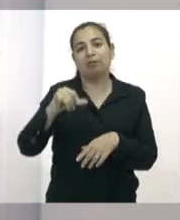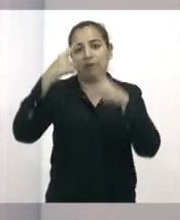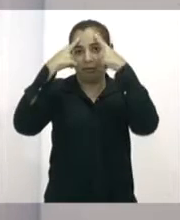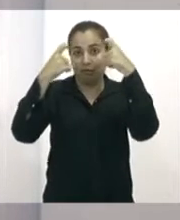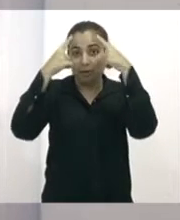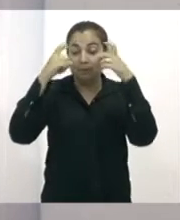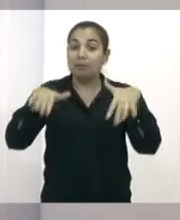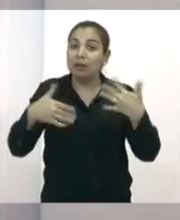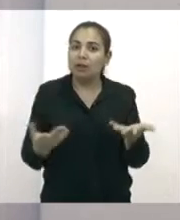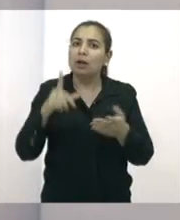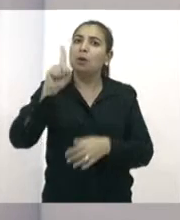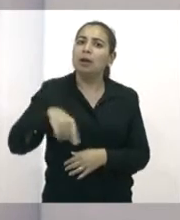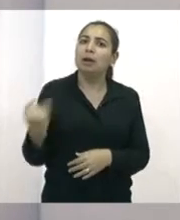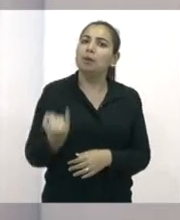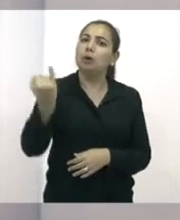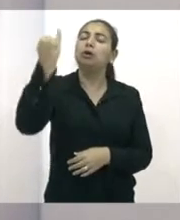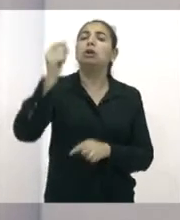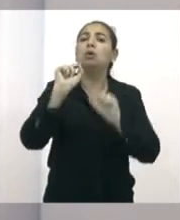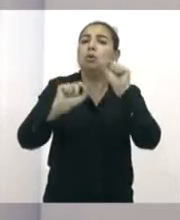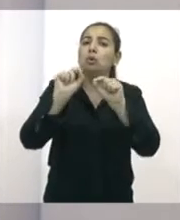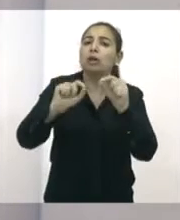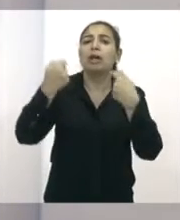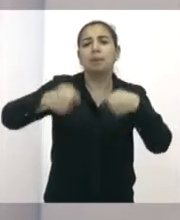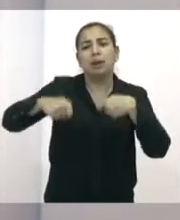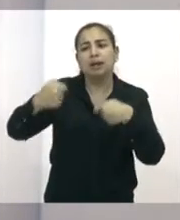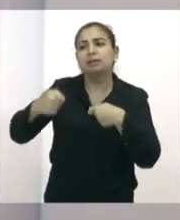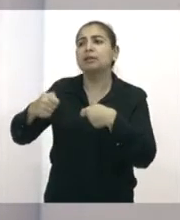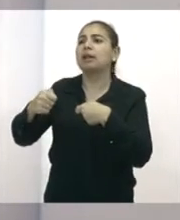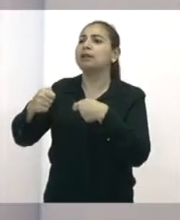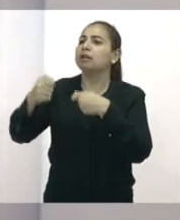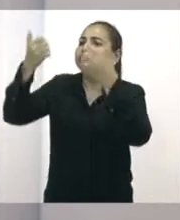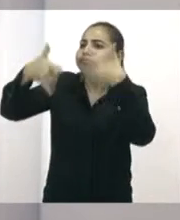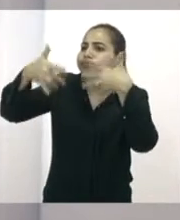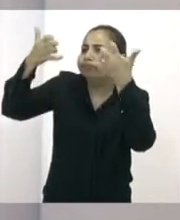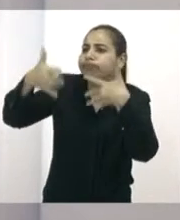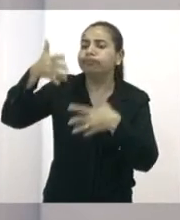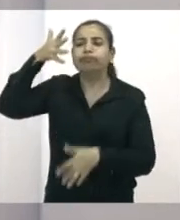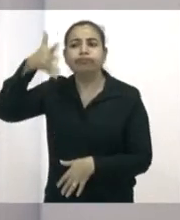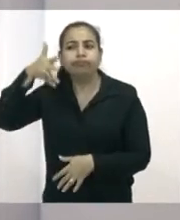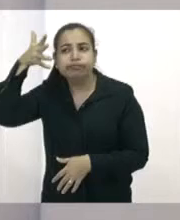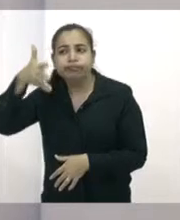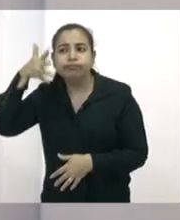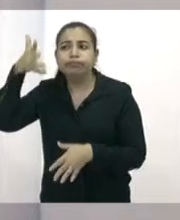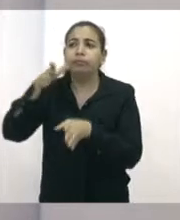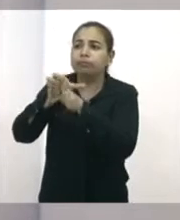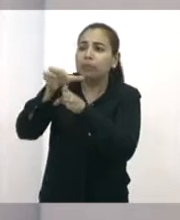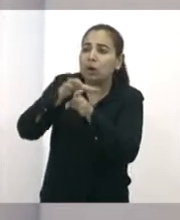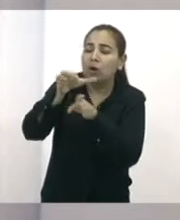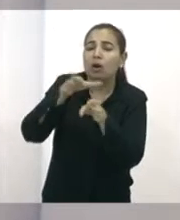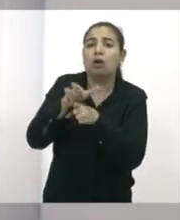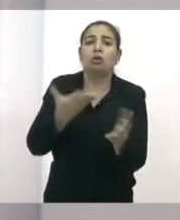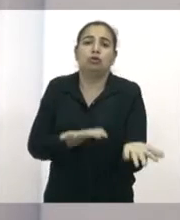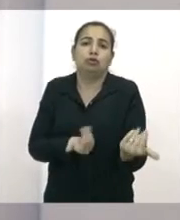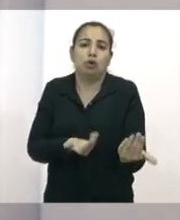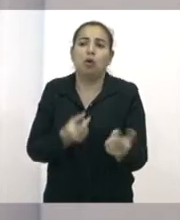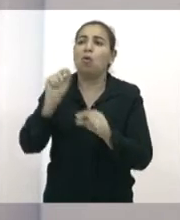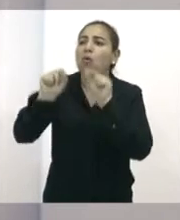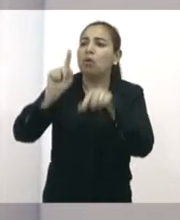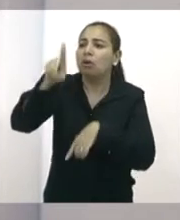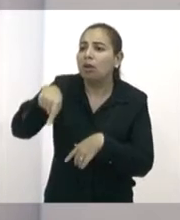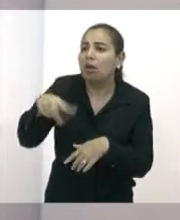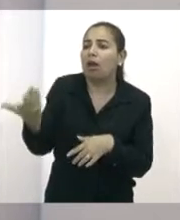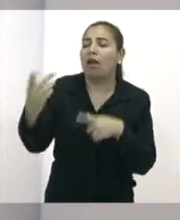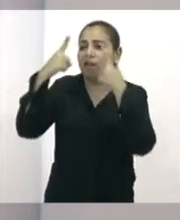comece a conversar com os adolescentes dentro das escolas, né, sobre essa questão da violência doméstica. Tem um programa também